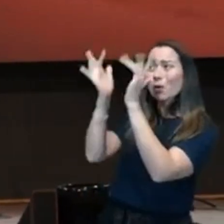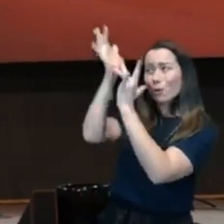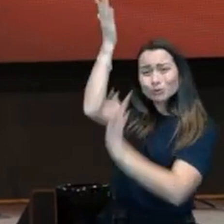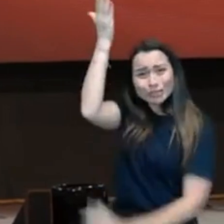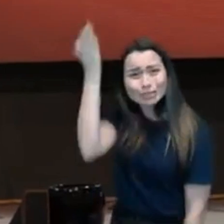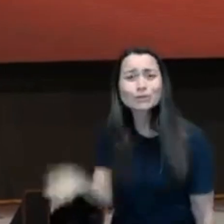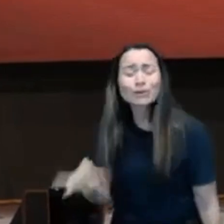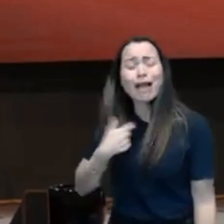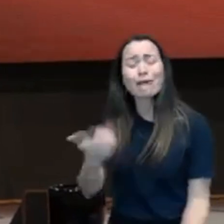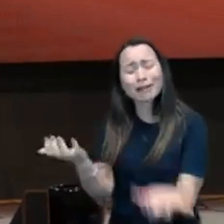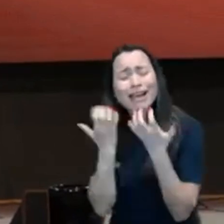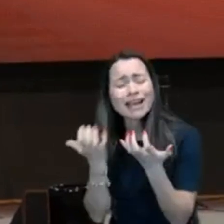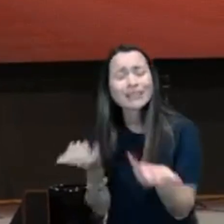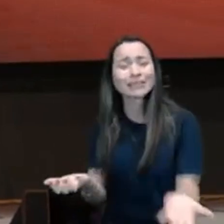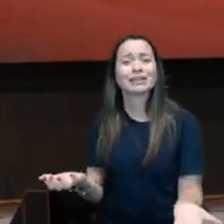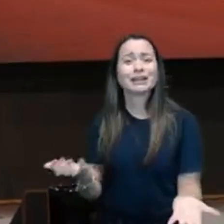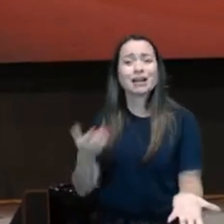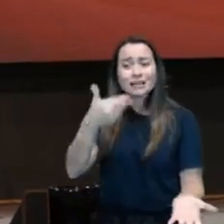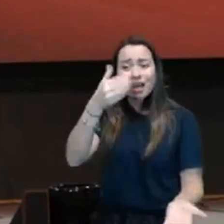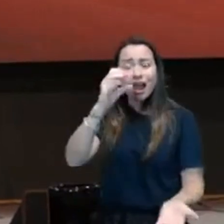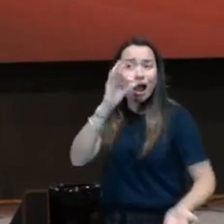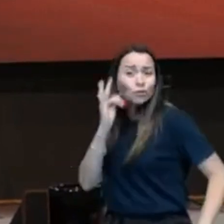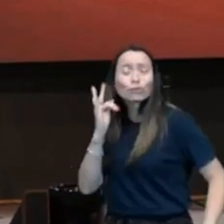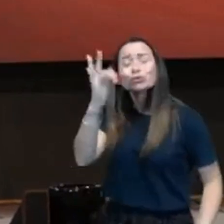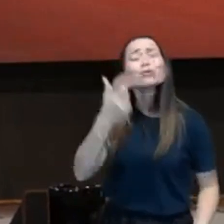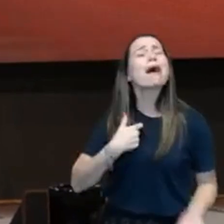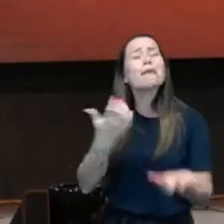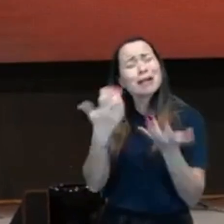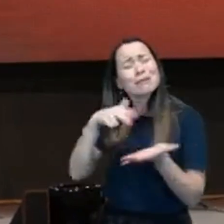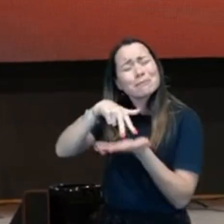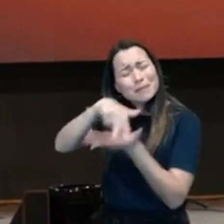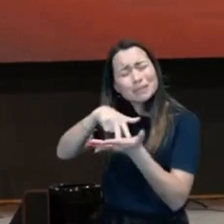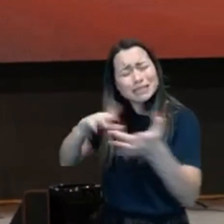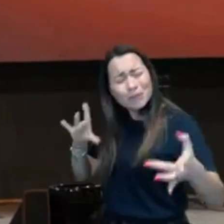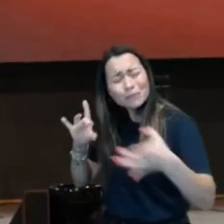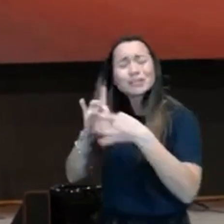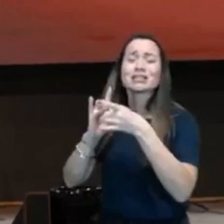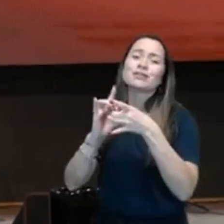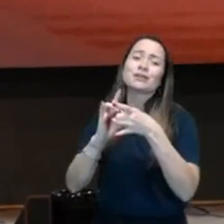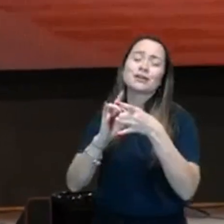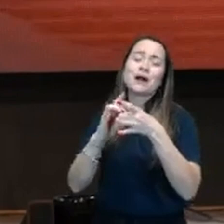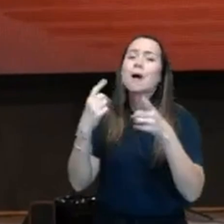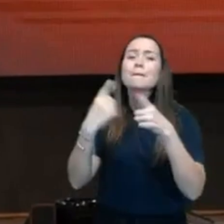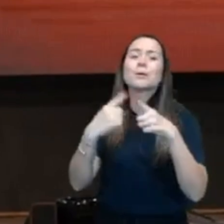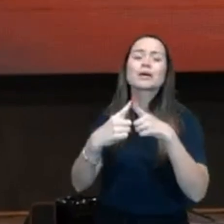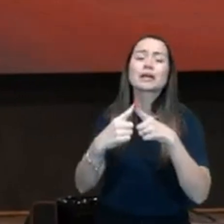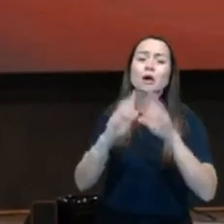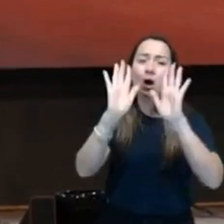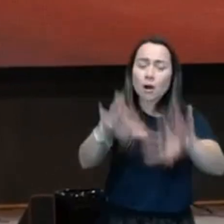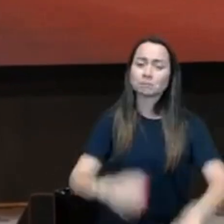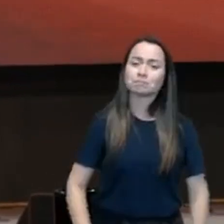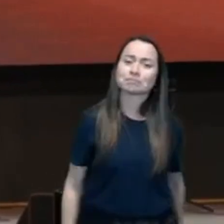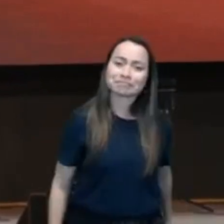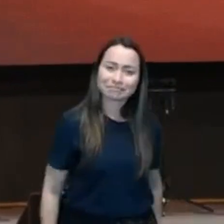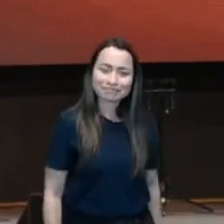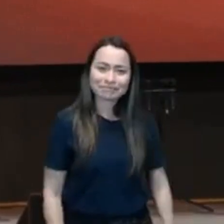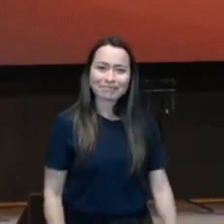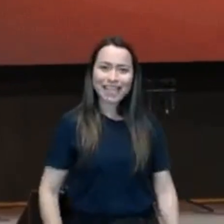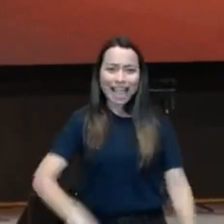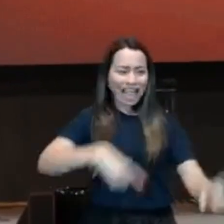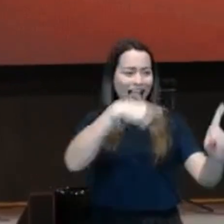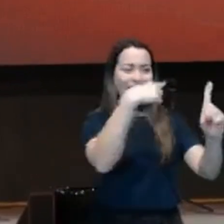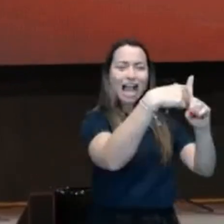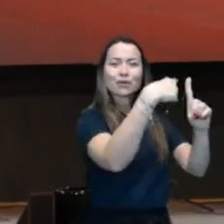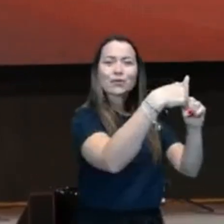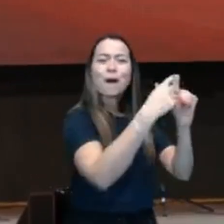Se eu não permanecer, e como que eu permaneço? A cruz mostrou o amor de Jesus por nós. Diga glória a Deus.